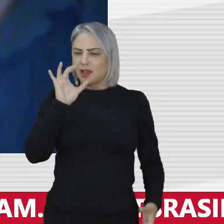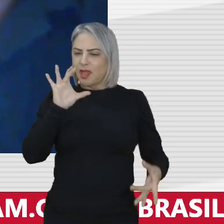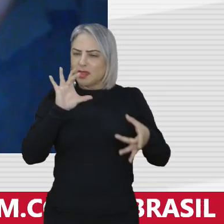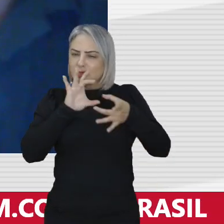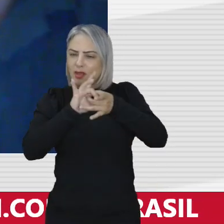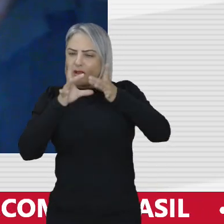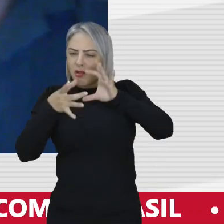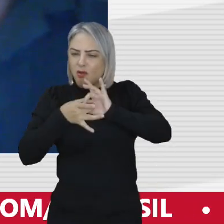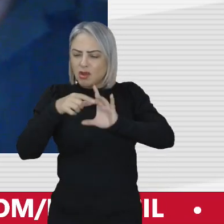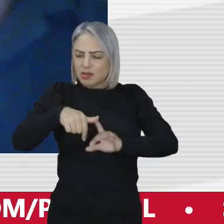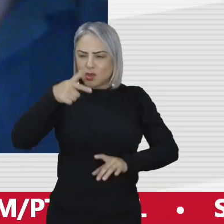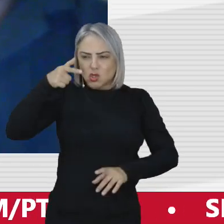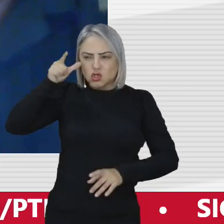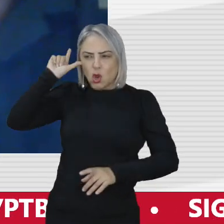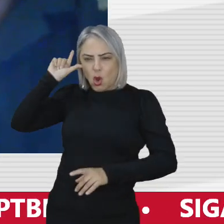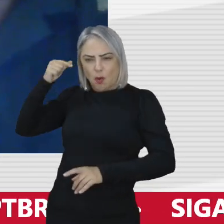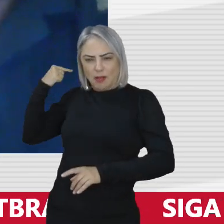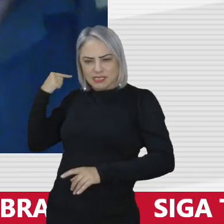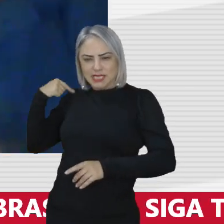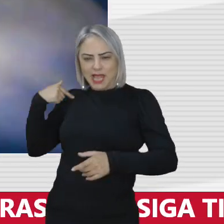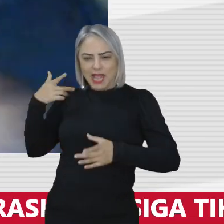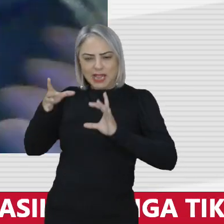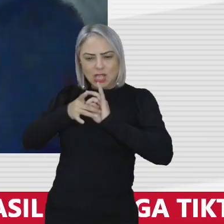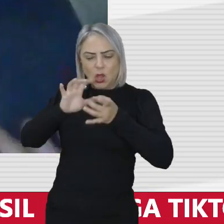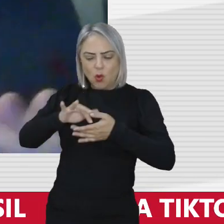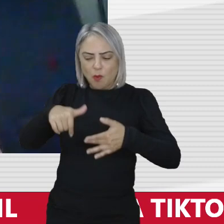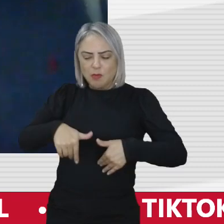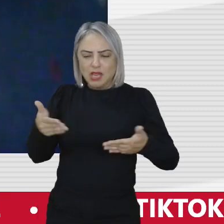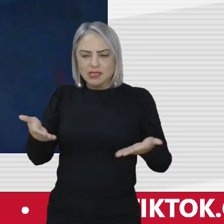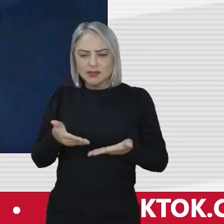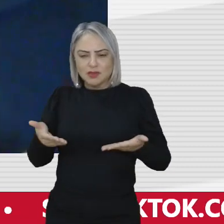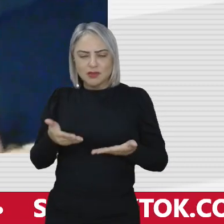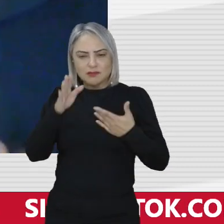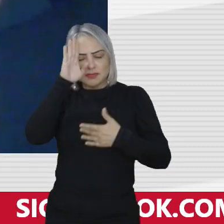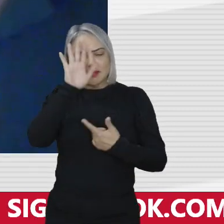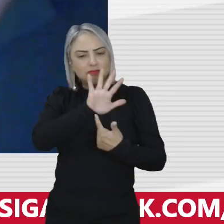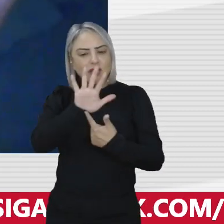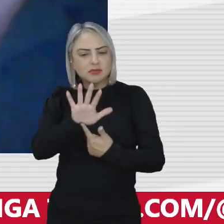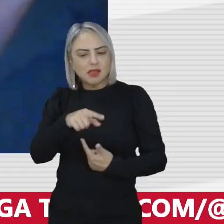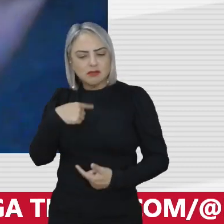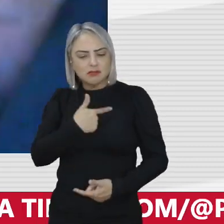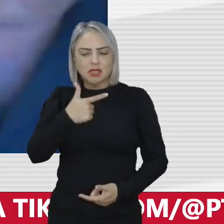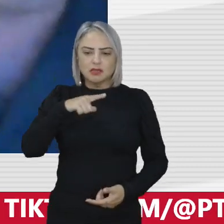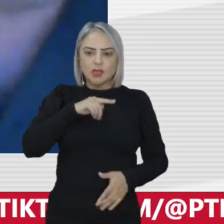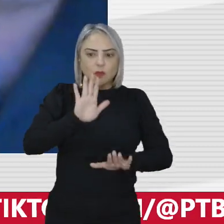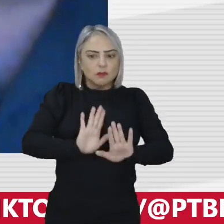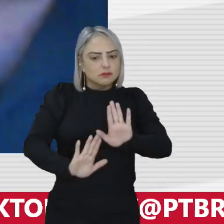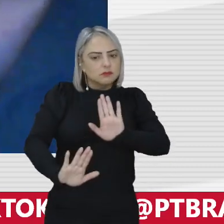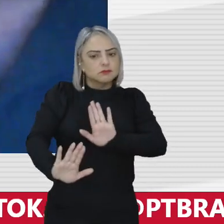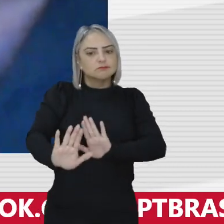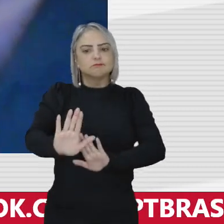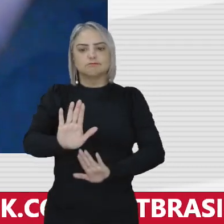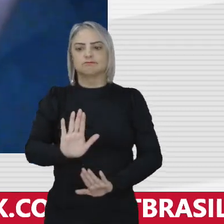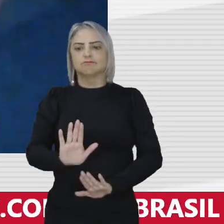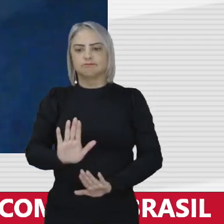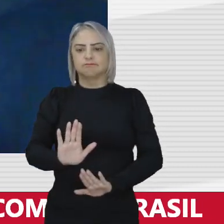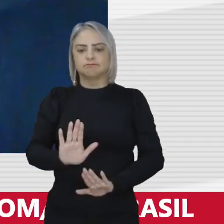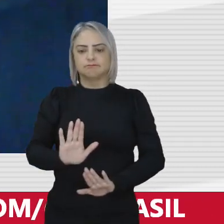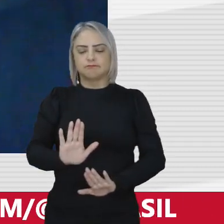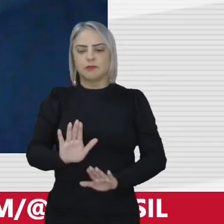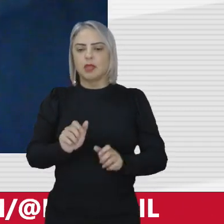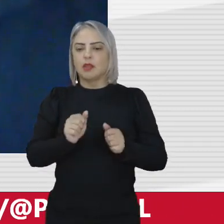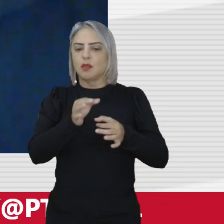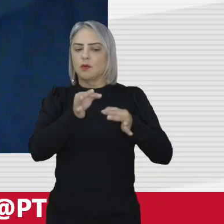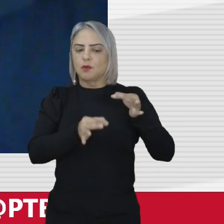do passado com o presente são fundamentais e mostrar como nós temos que ter cuidado com o